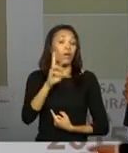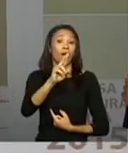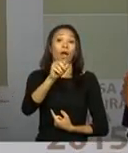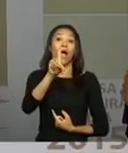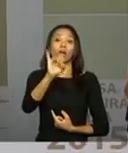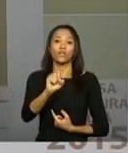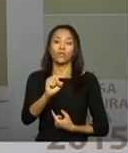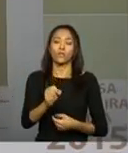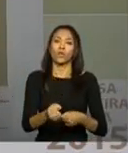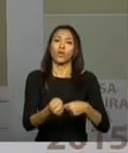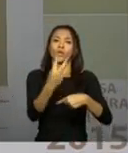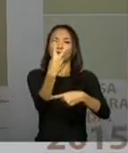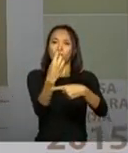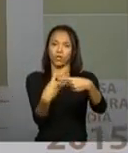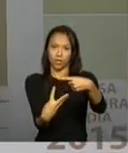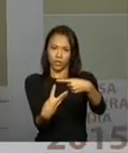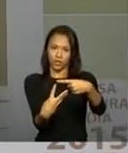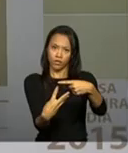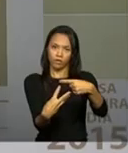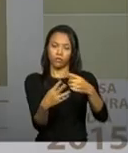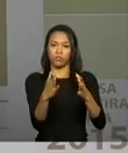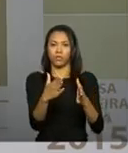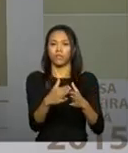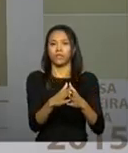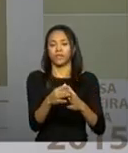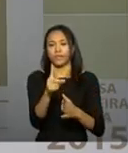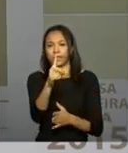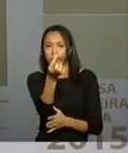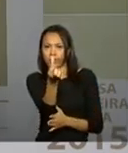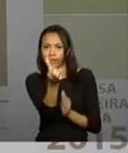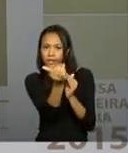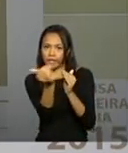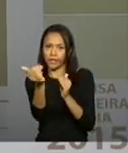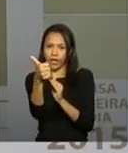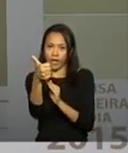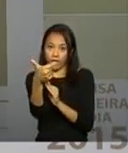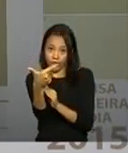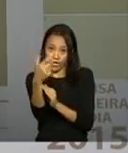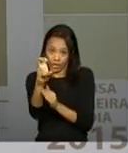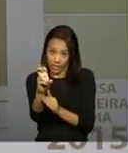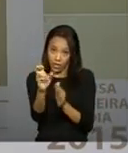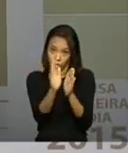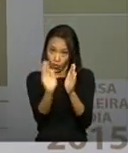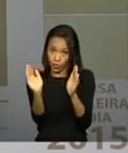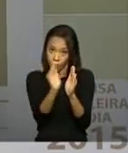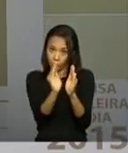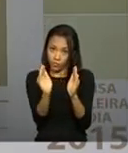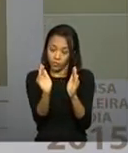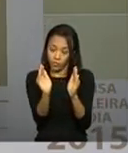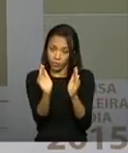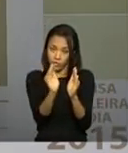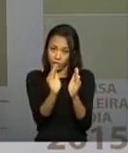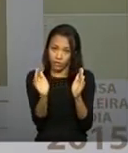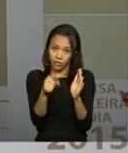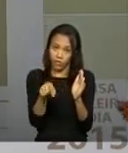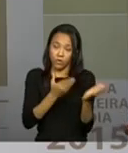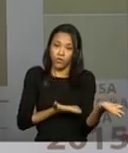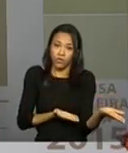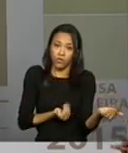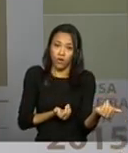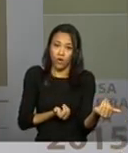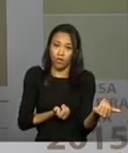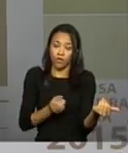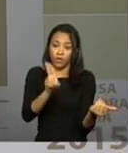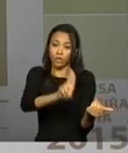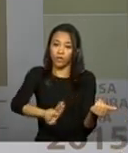dois terços de 16 a 25 como utilizador, de jovens que usam a internet, que o